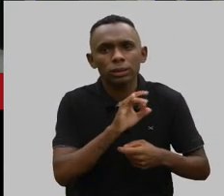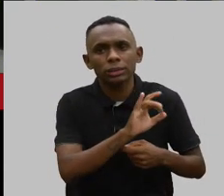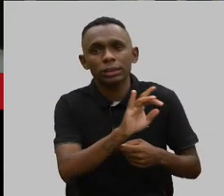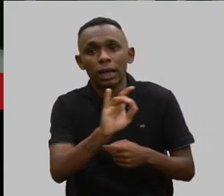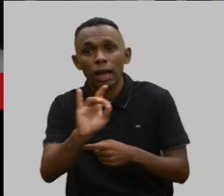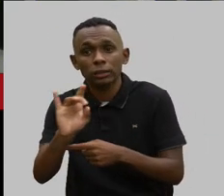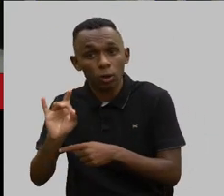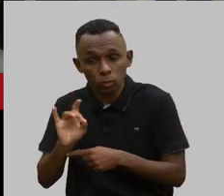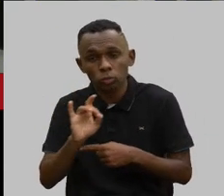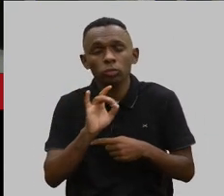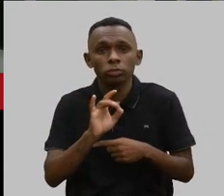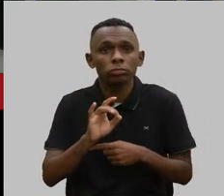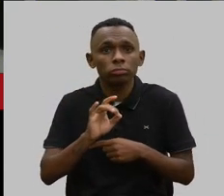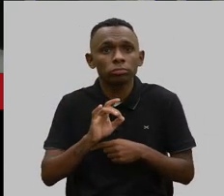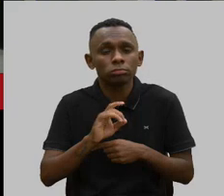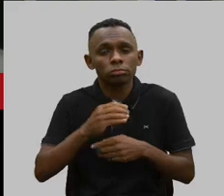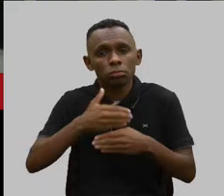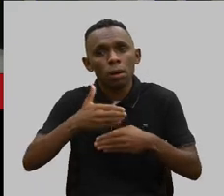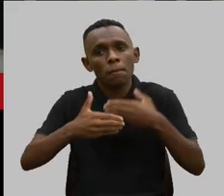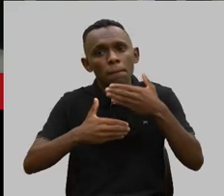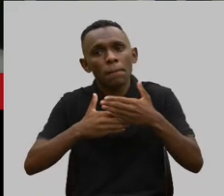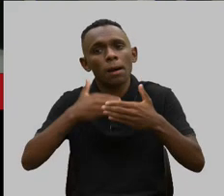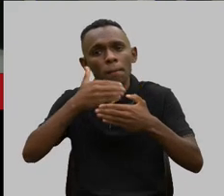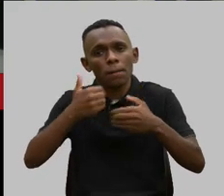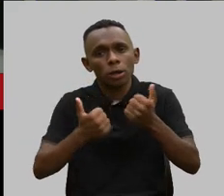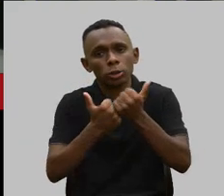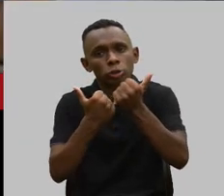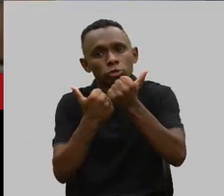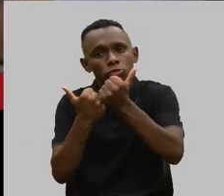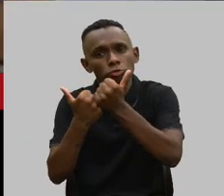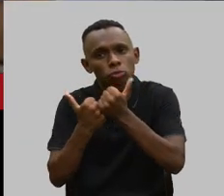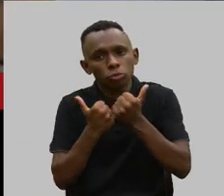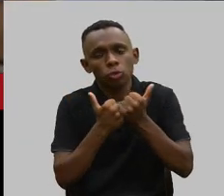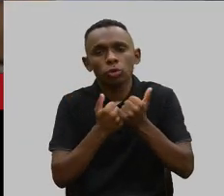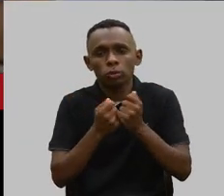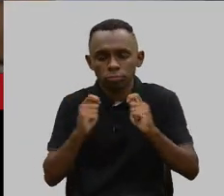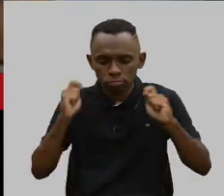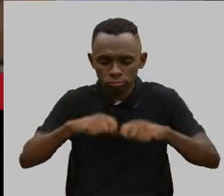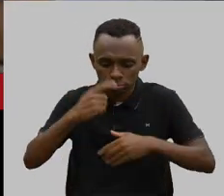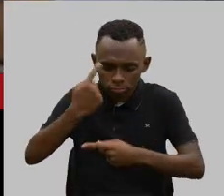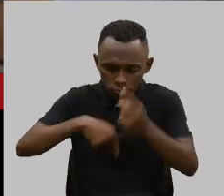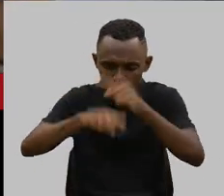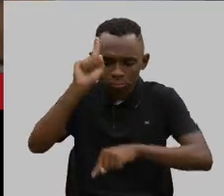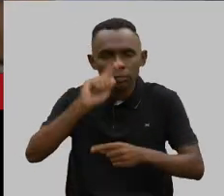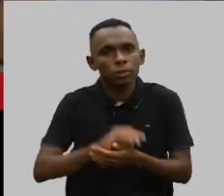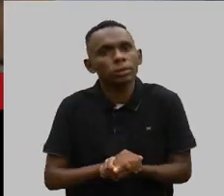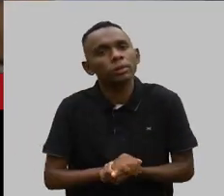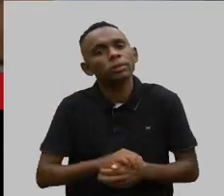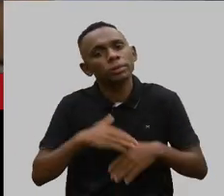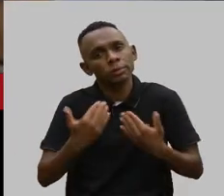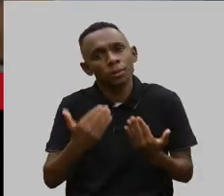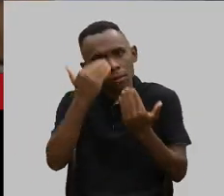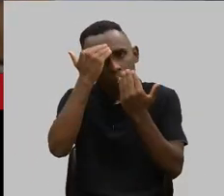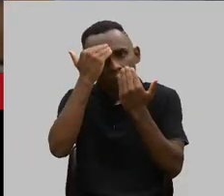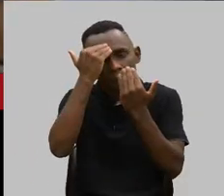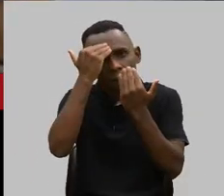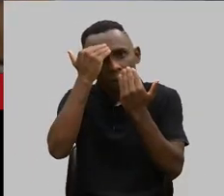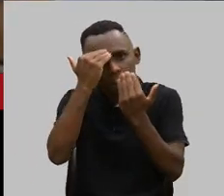Cada um vai pondo ali o seu tijolinho e nós vamos ganhando força nesse sentido. Mas agradeço a